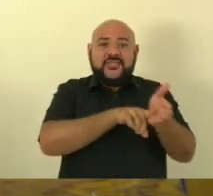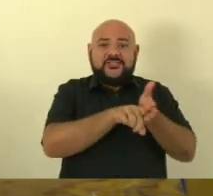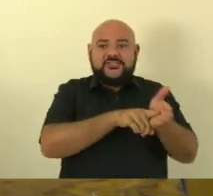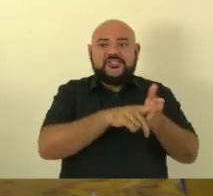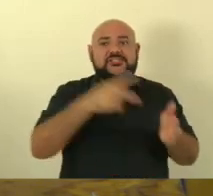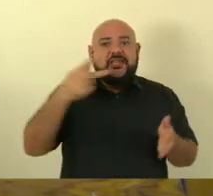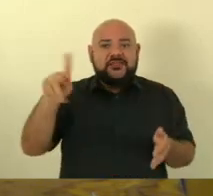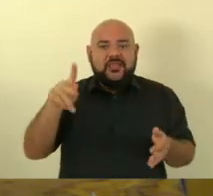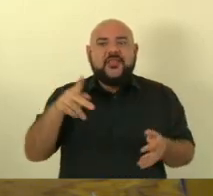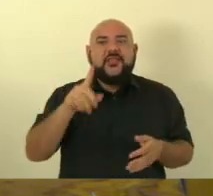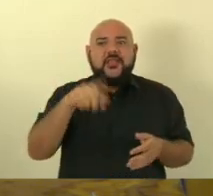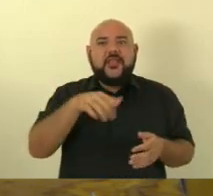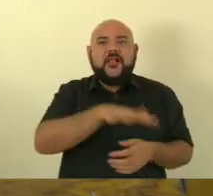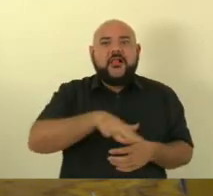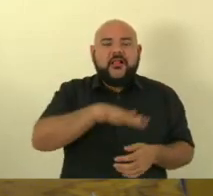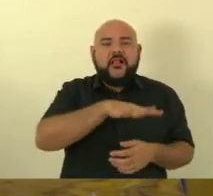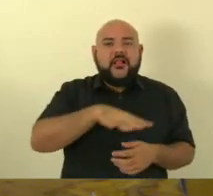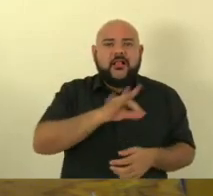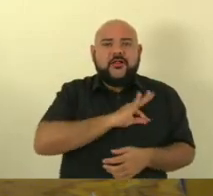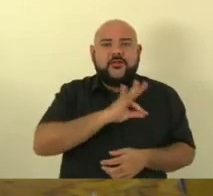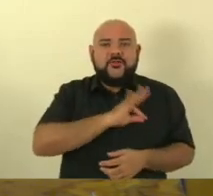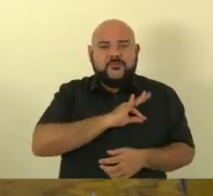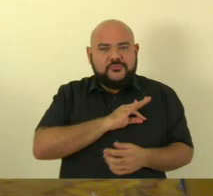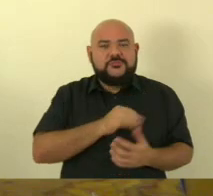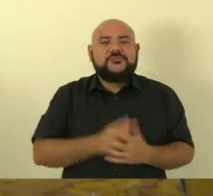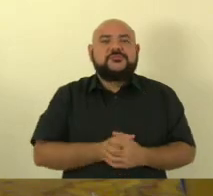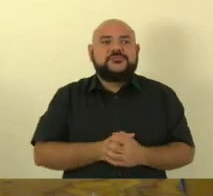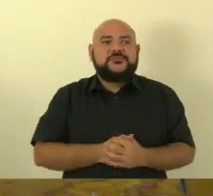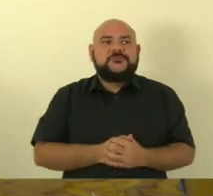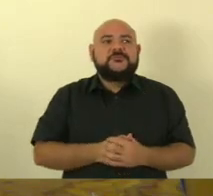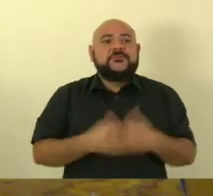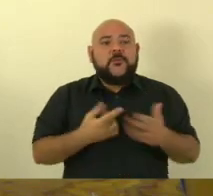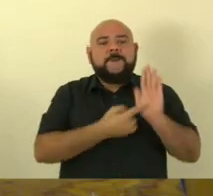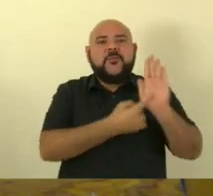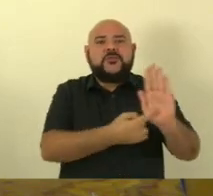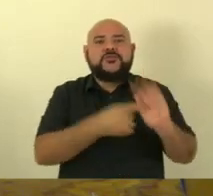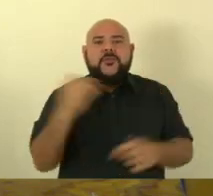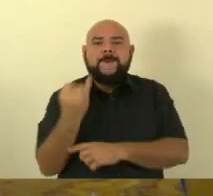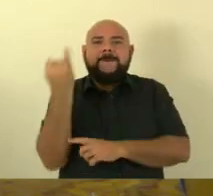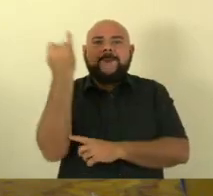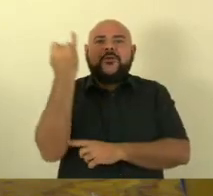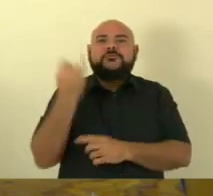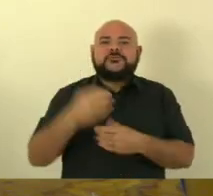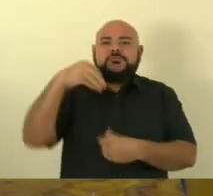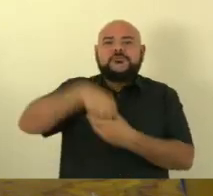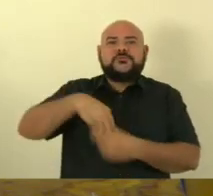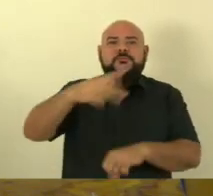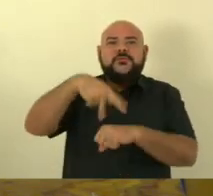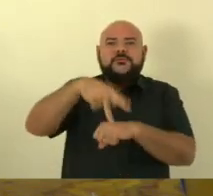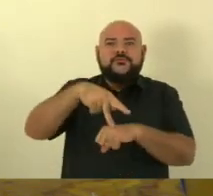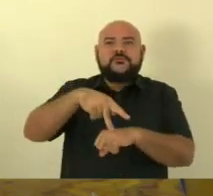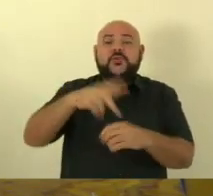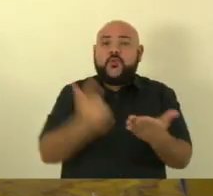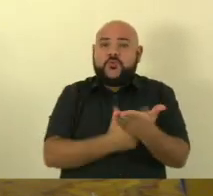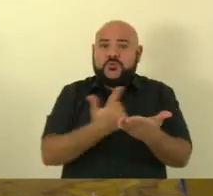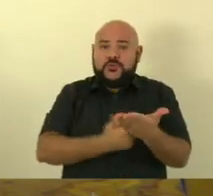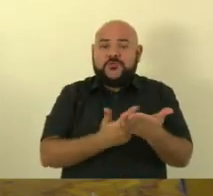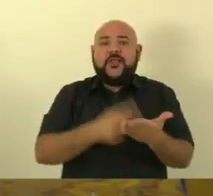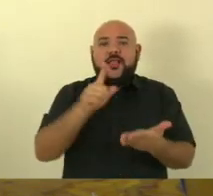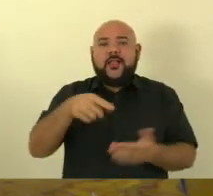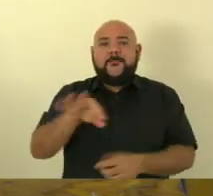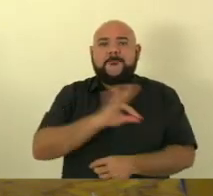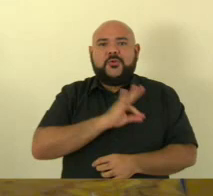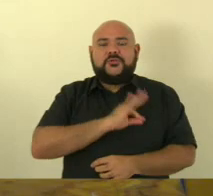dessa instituição em nosso país seu novo livro cujo título é Polícia Civil Brasileira